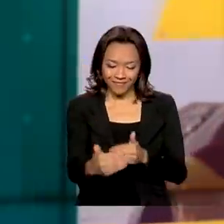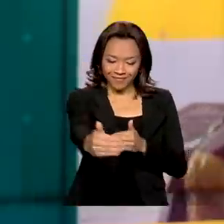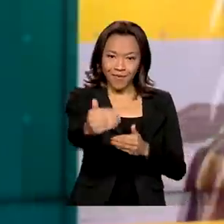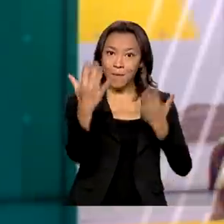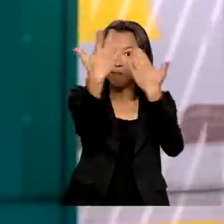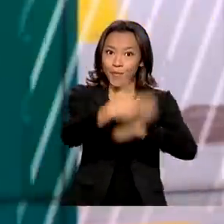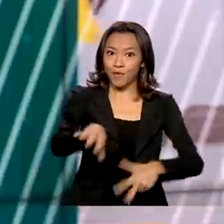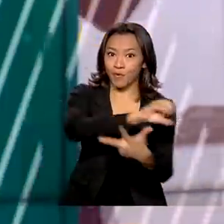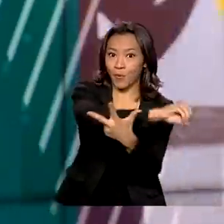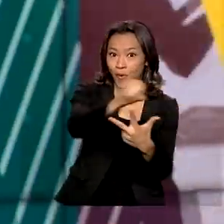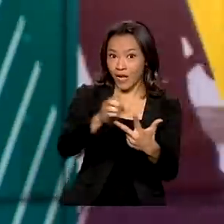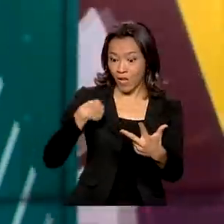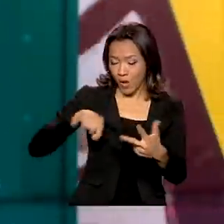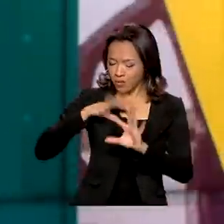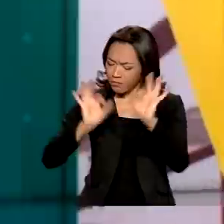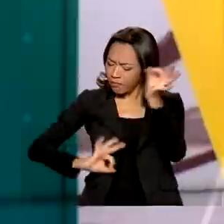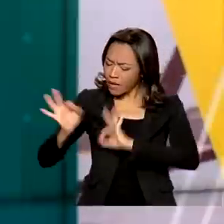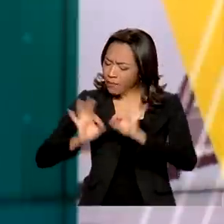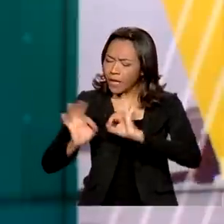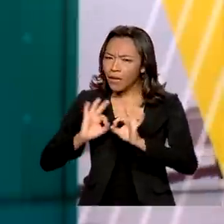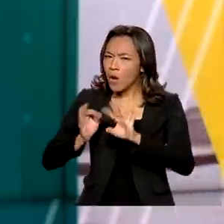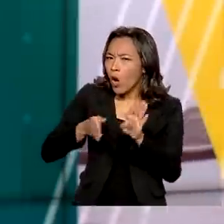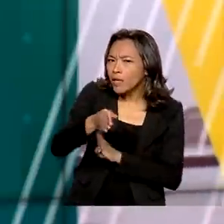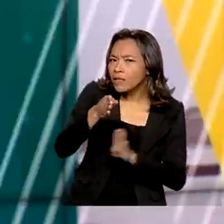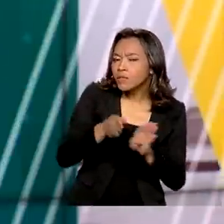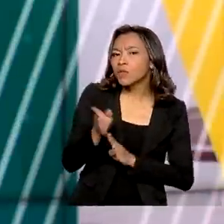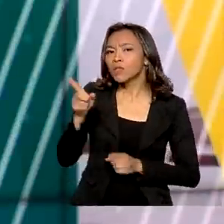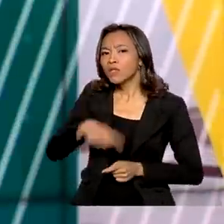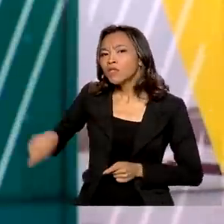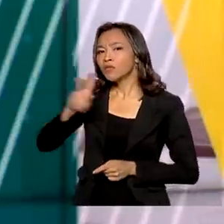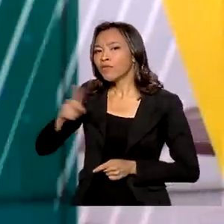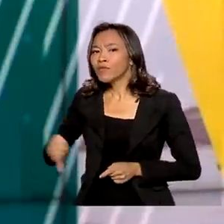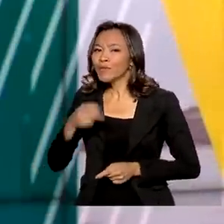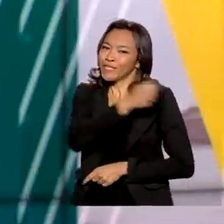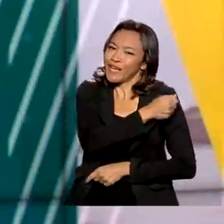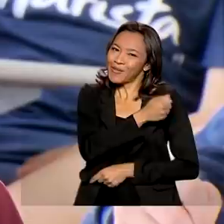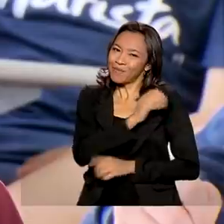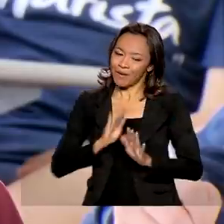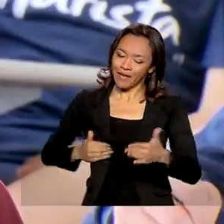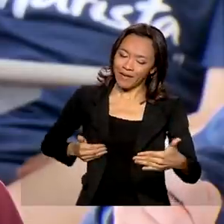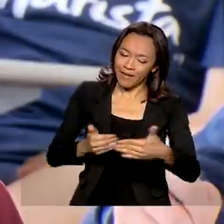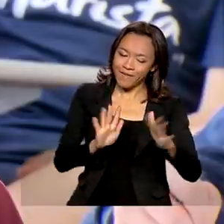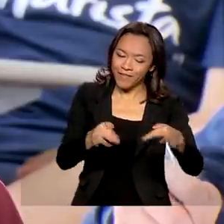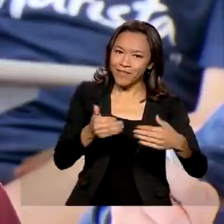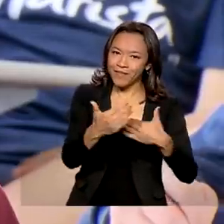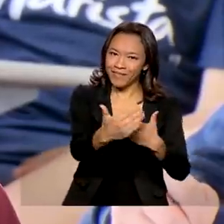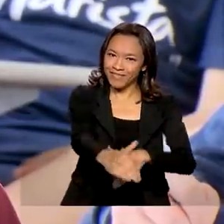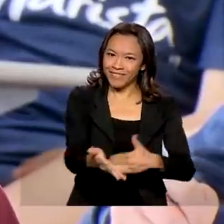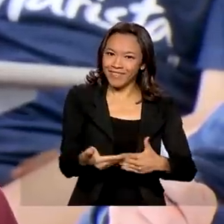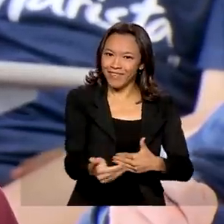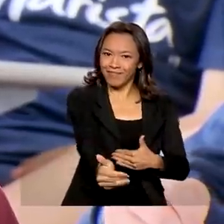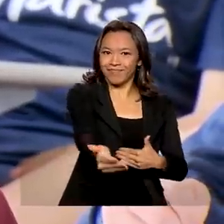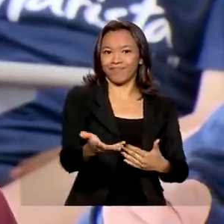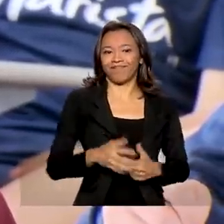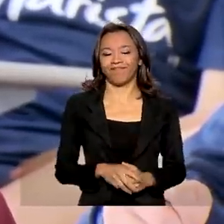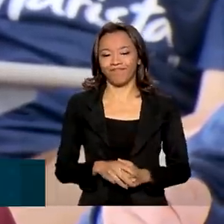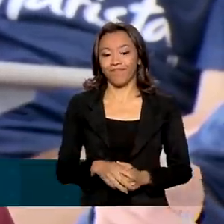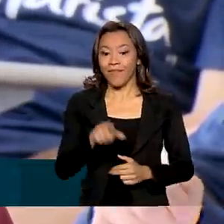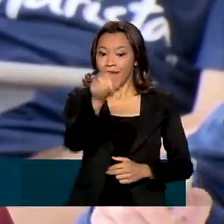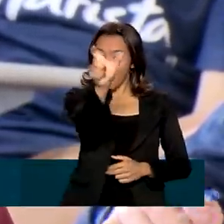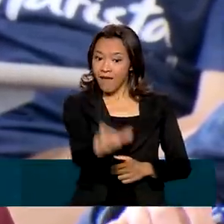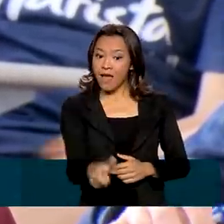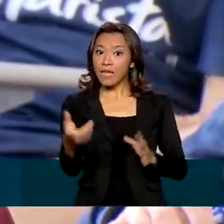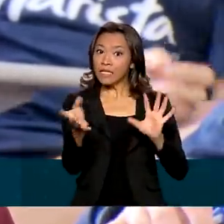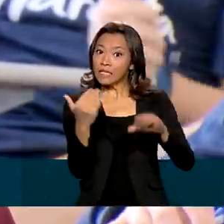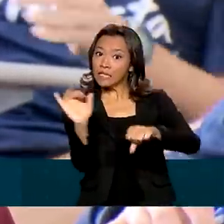preparamos uma reportagem com dicas de alunos e professores para essa reta final. A estratégia da Beatriz